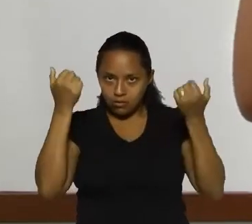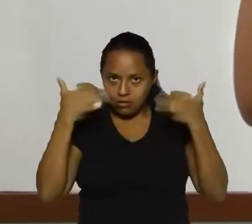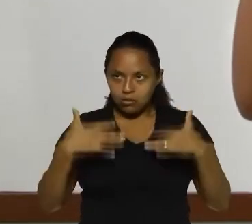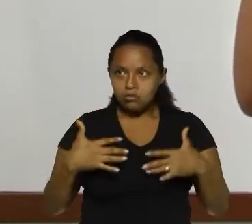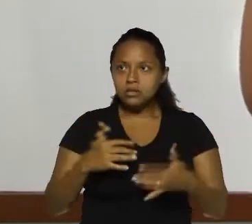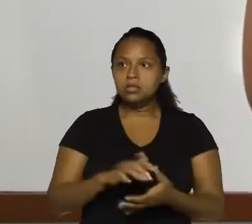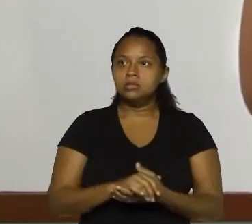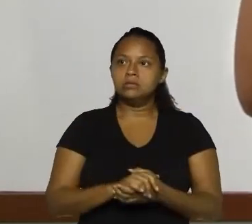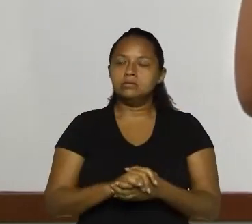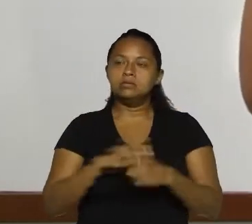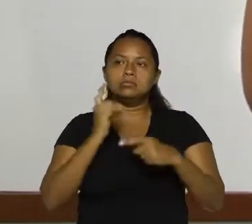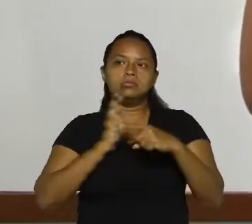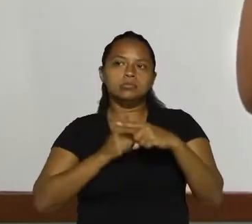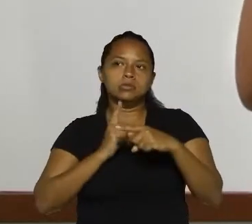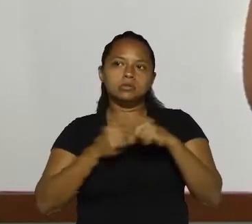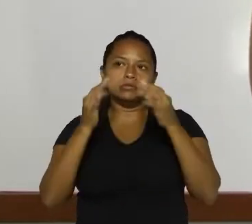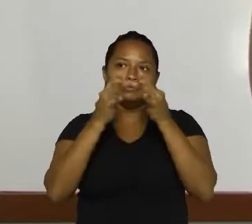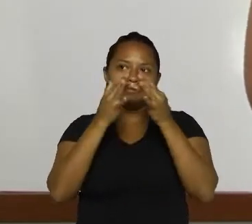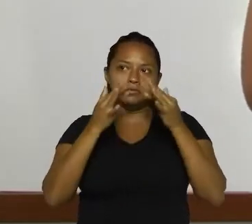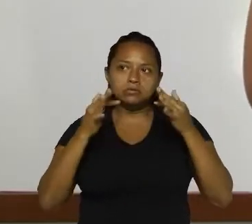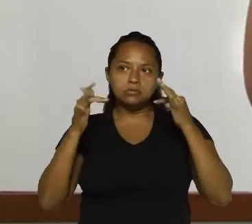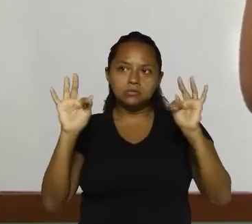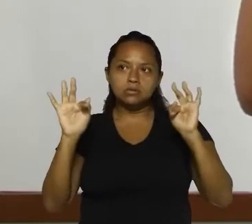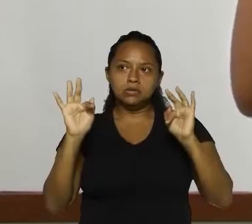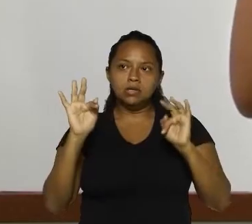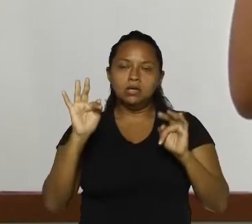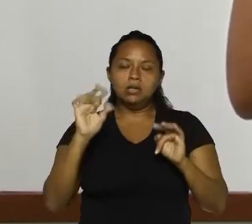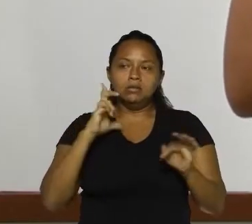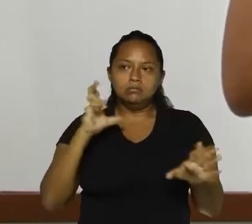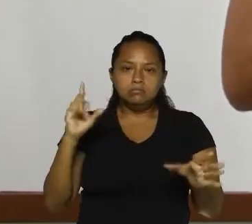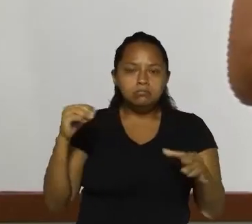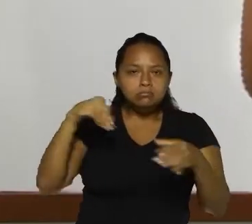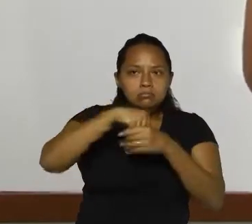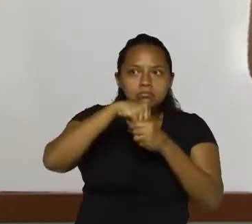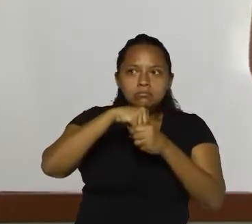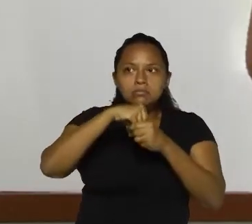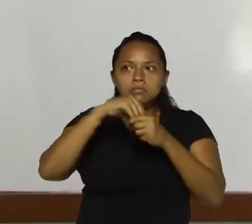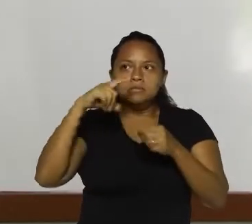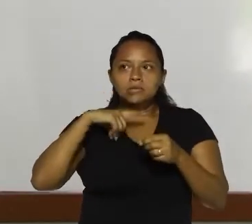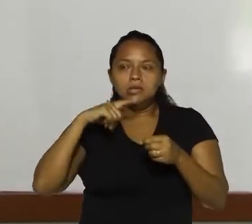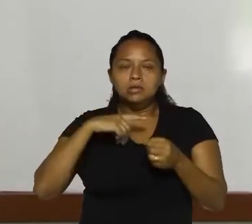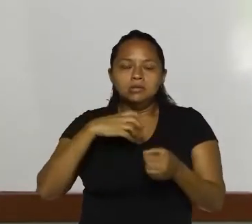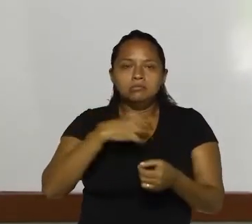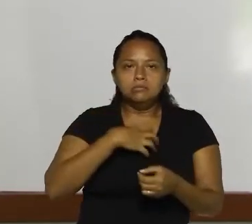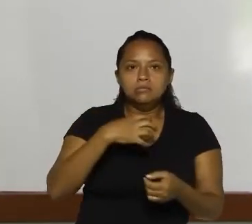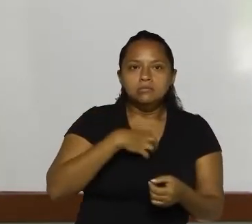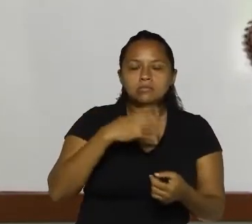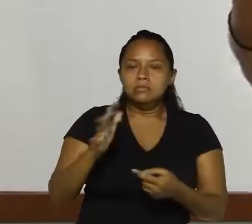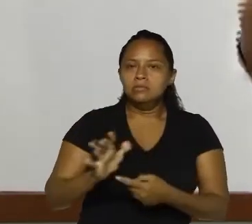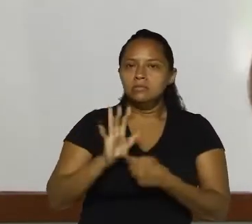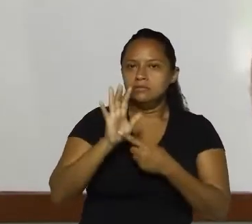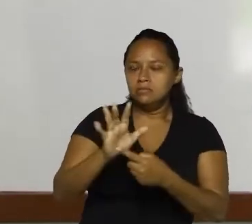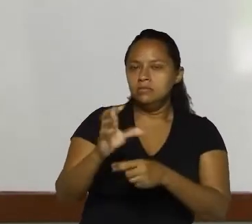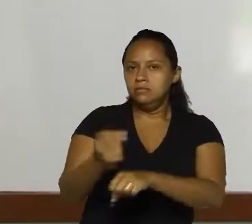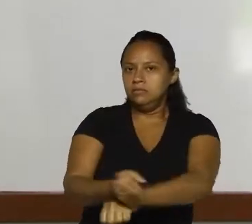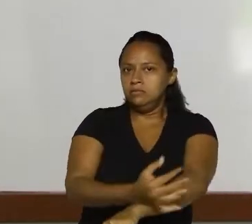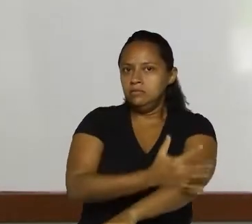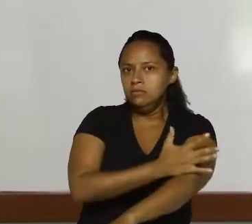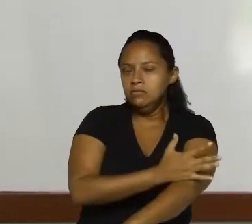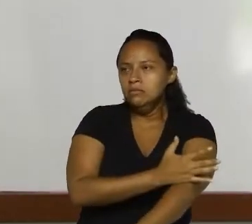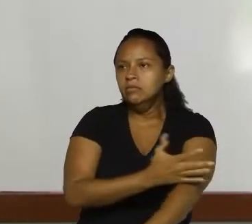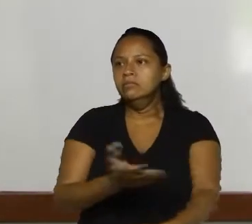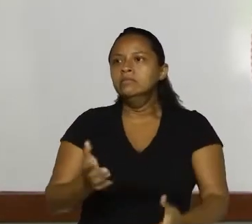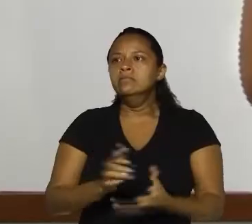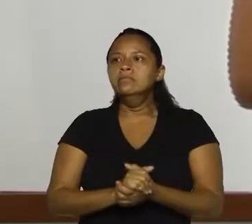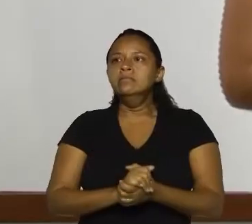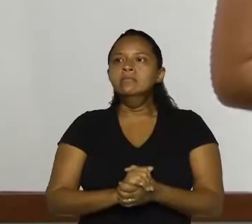Por que frase exclamativa significa o quê? Exteriorização de estado afetivo, demonstração de emoção. Ok?